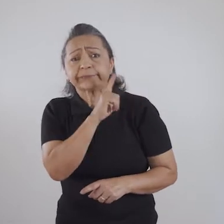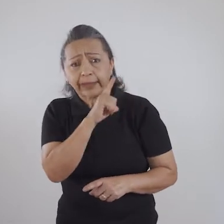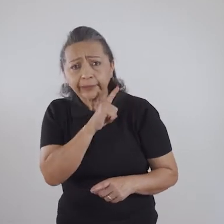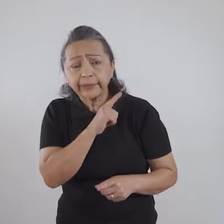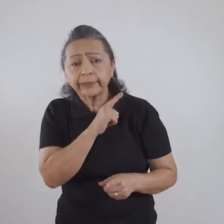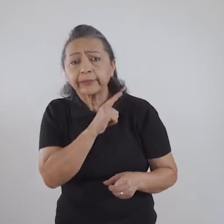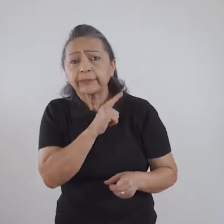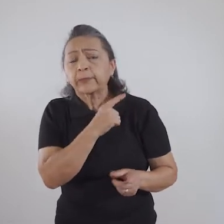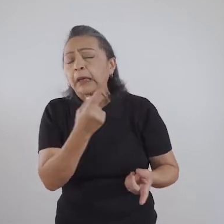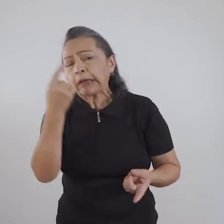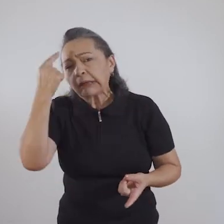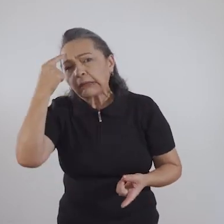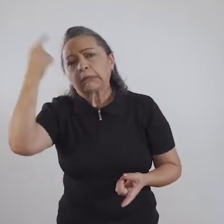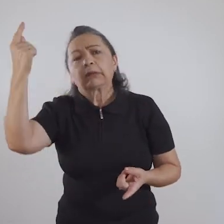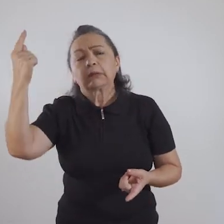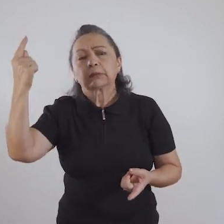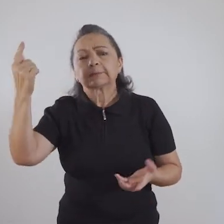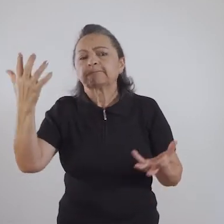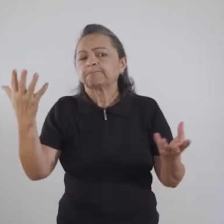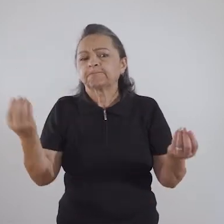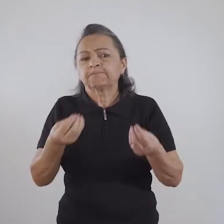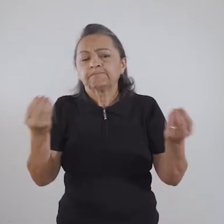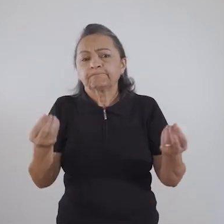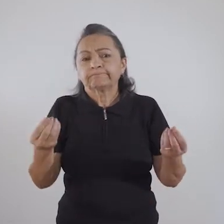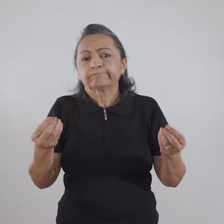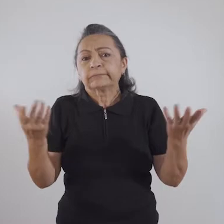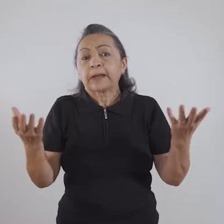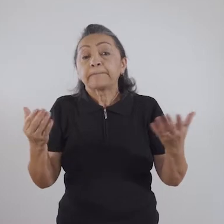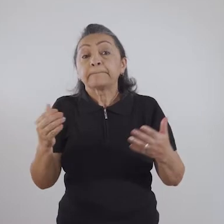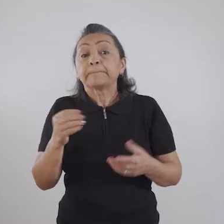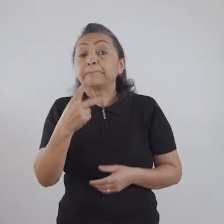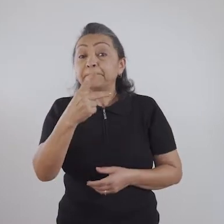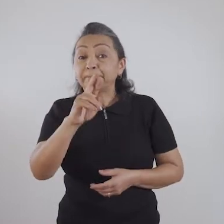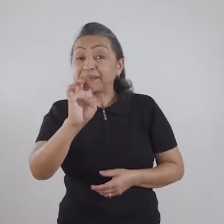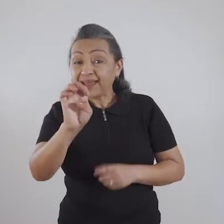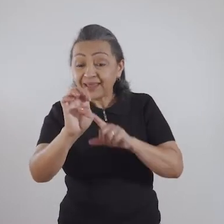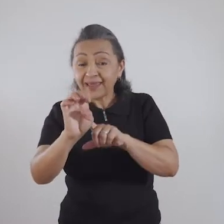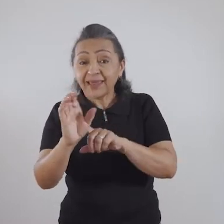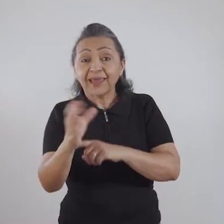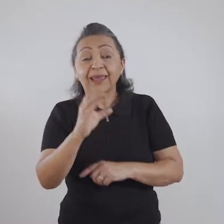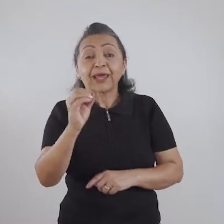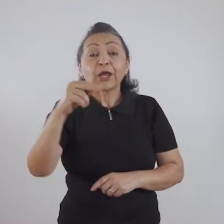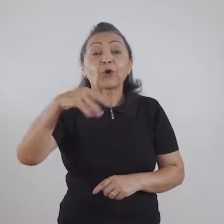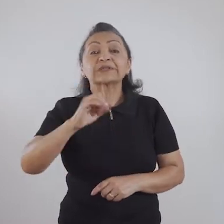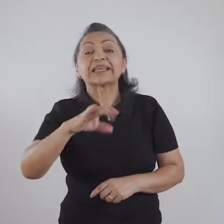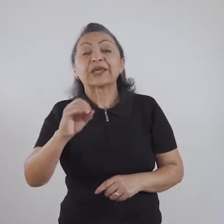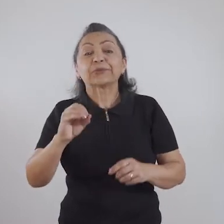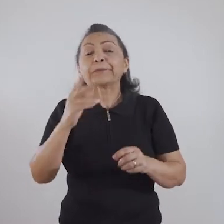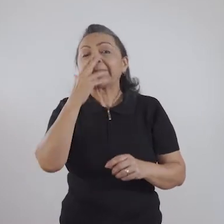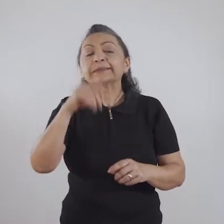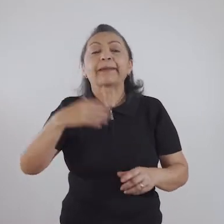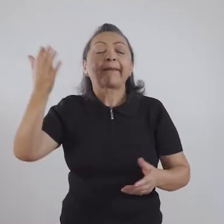preconceito, ele traz junto com uma ideia de um, como já diz o nome, é de um preconceito,